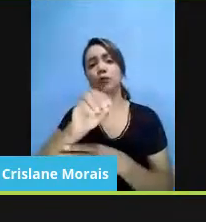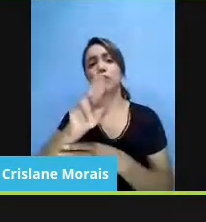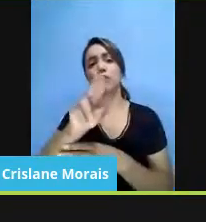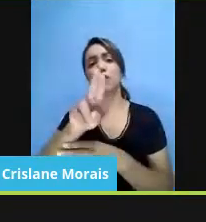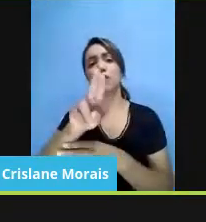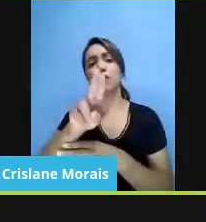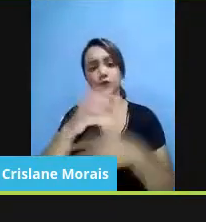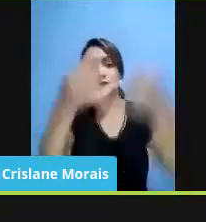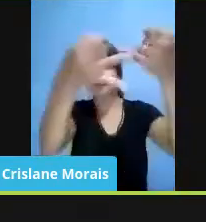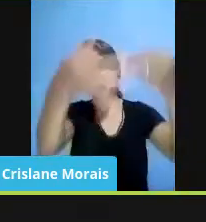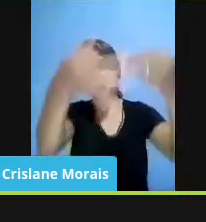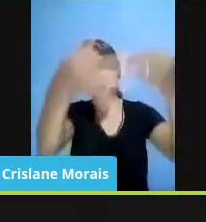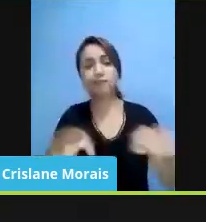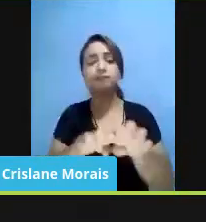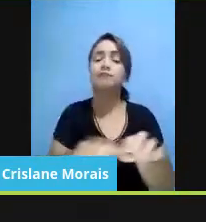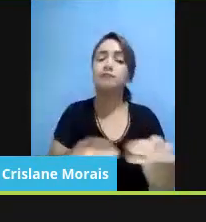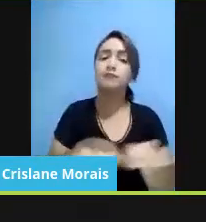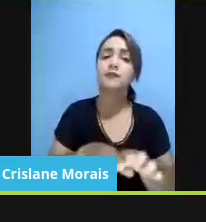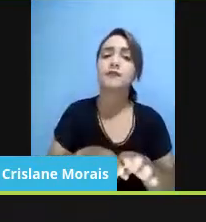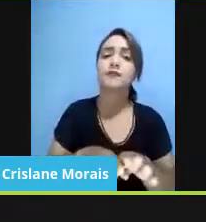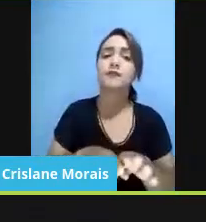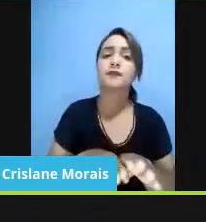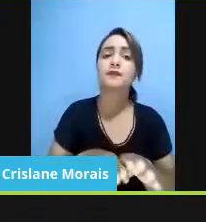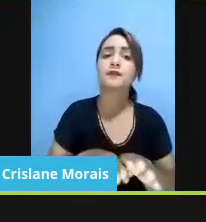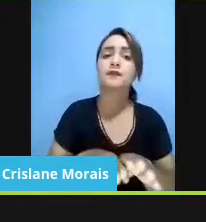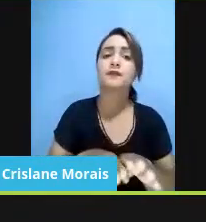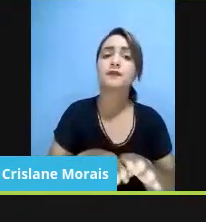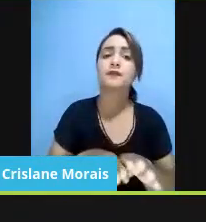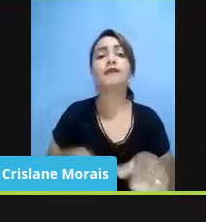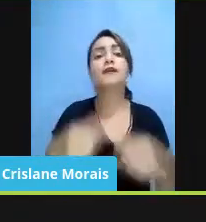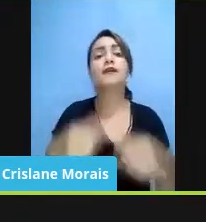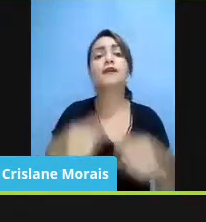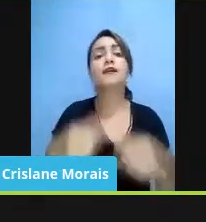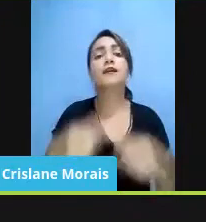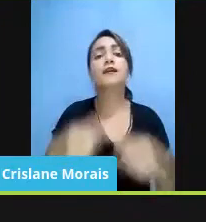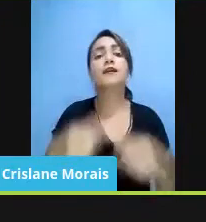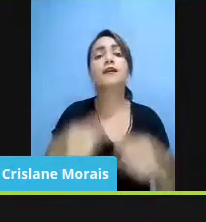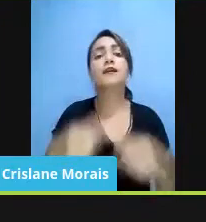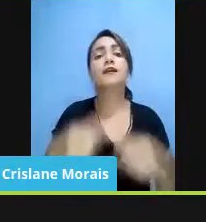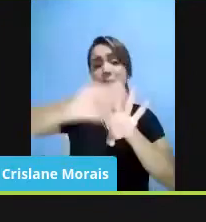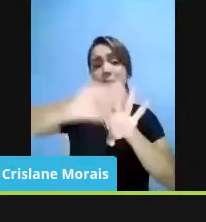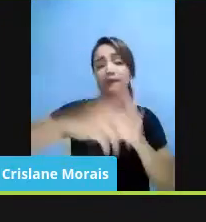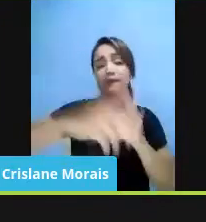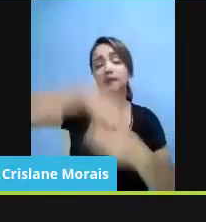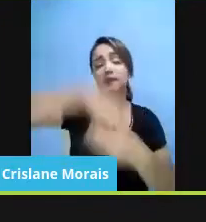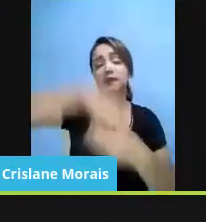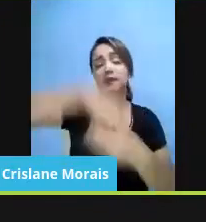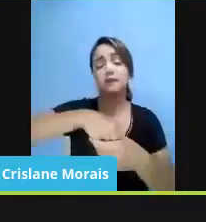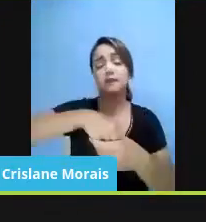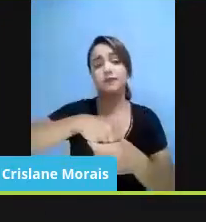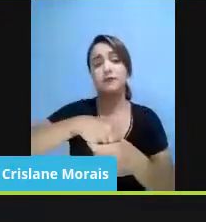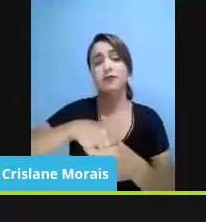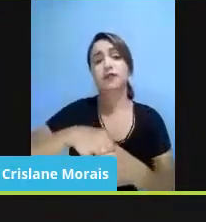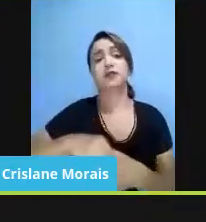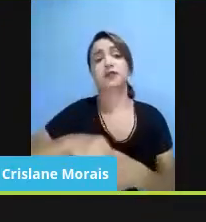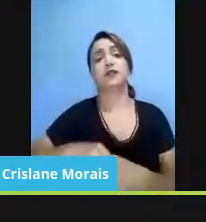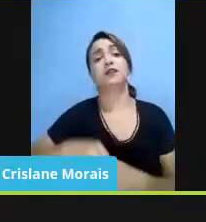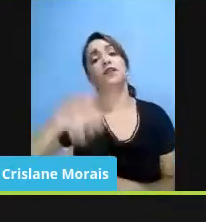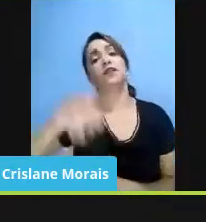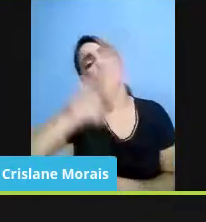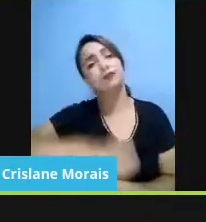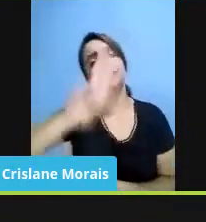e vai falar também sobre a questão das mensalidades nas universidades, que é uma outra batalha que a gente está enfrentando muito,